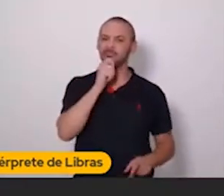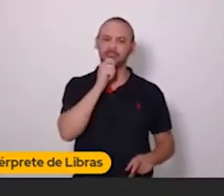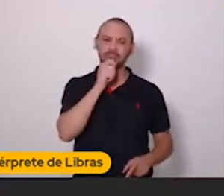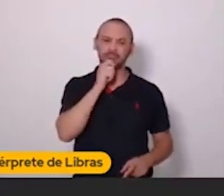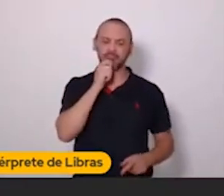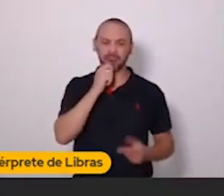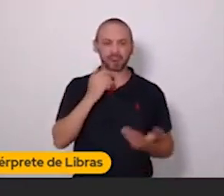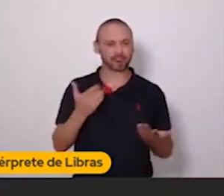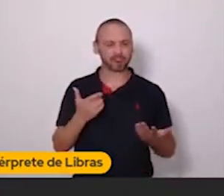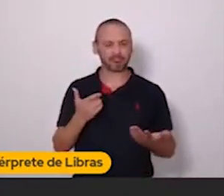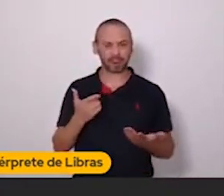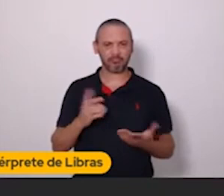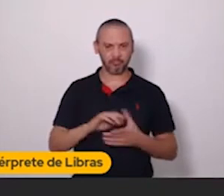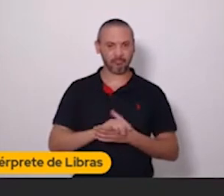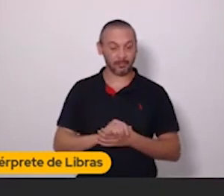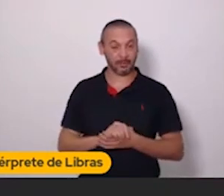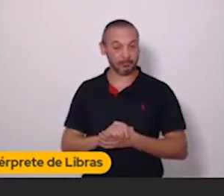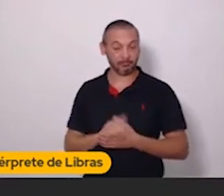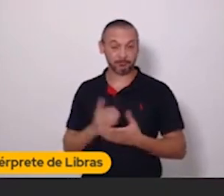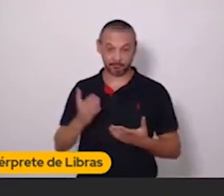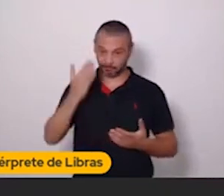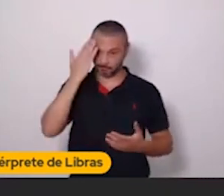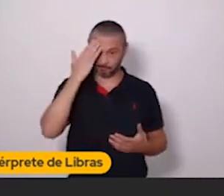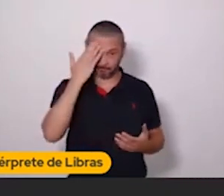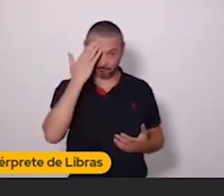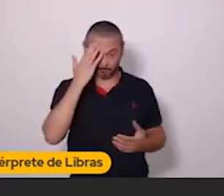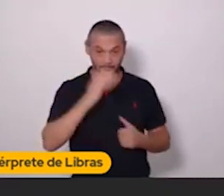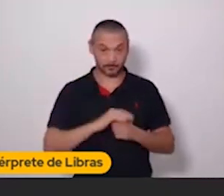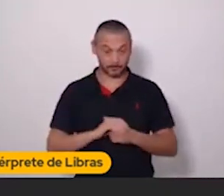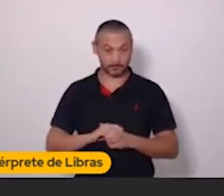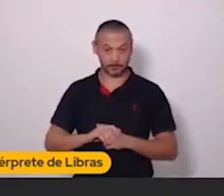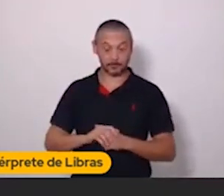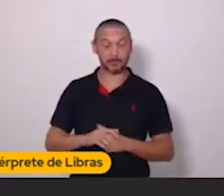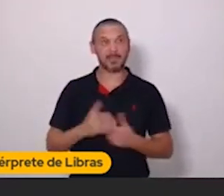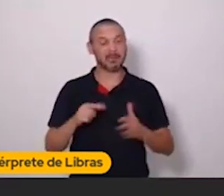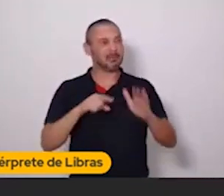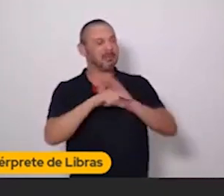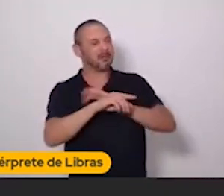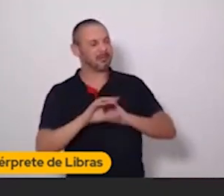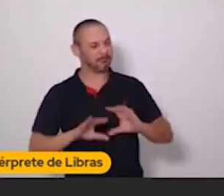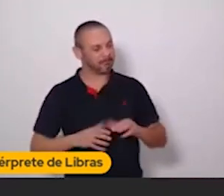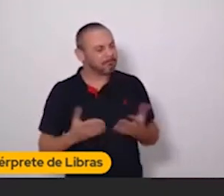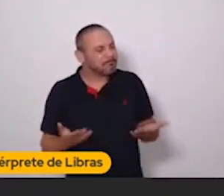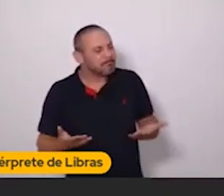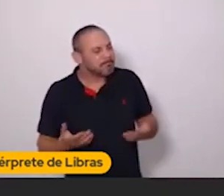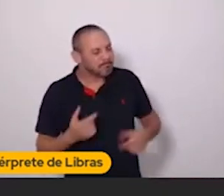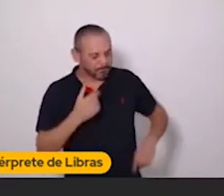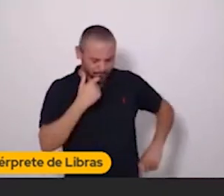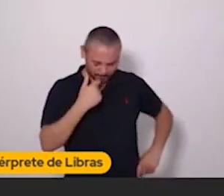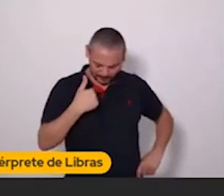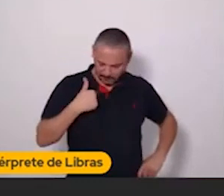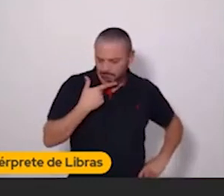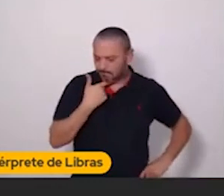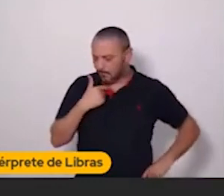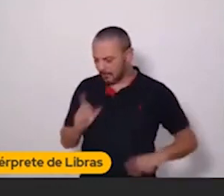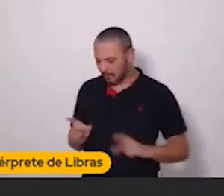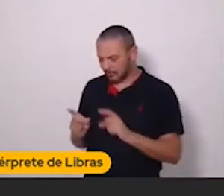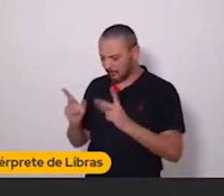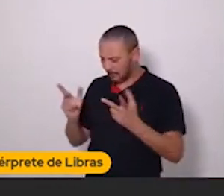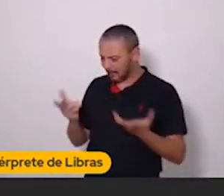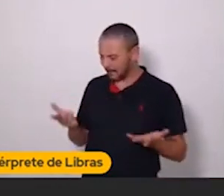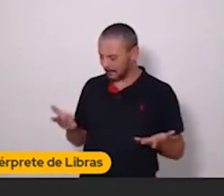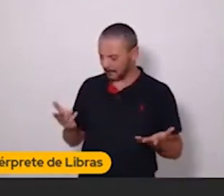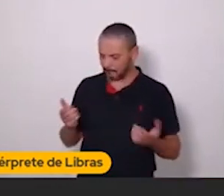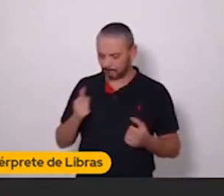interesse. Não gera engajamento. Aí, vocês vão se perguntar. Ok, mas eu quero vender. Por que eu não